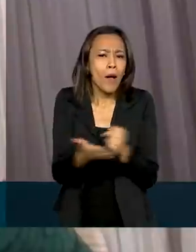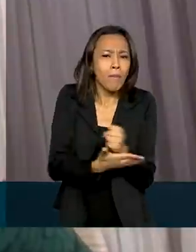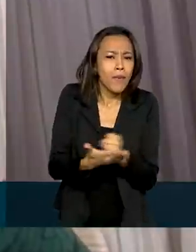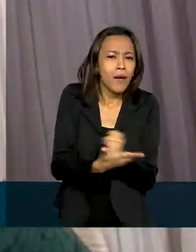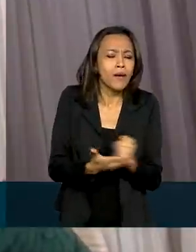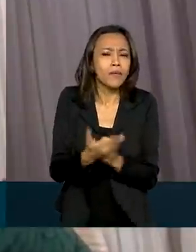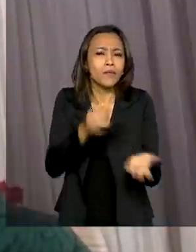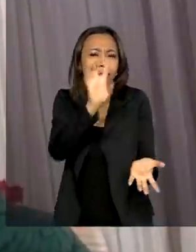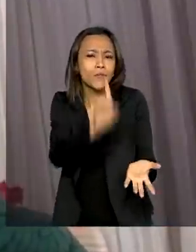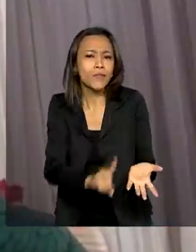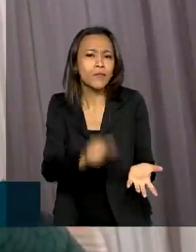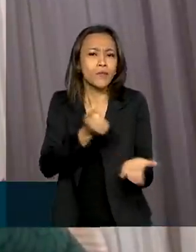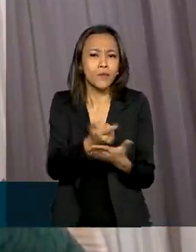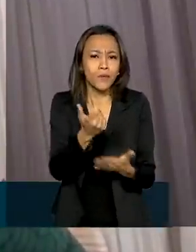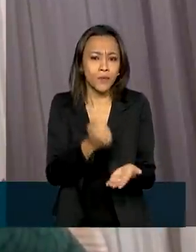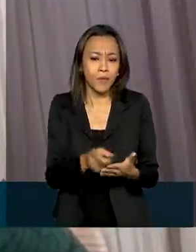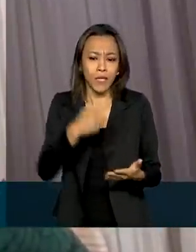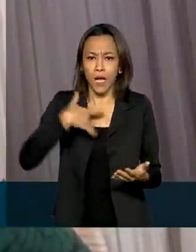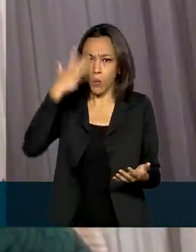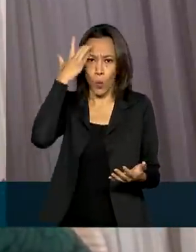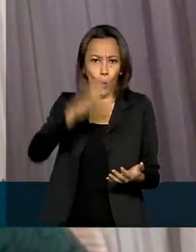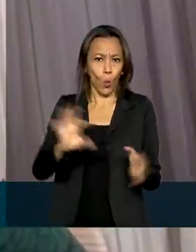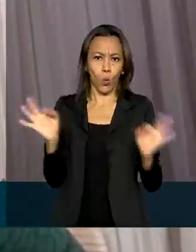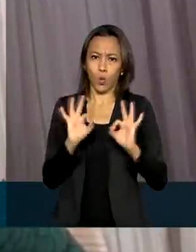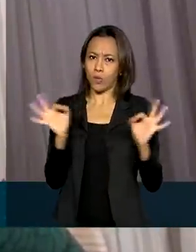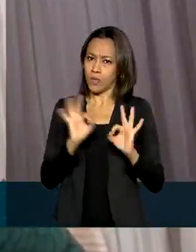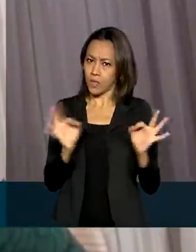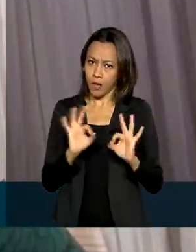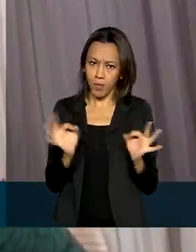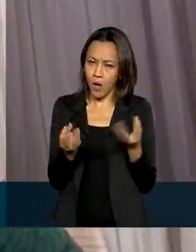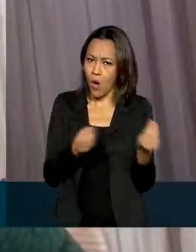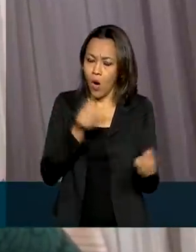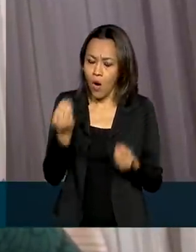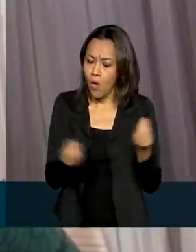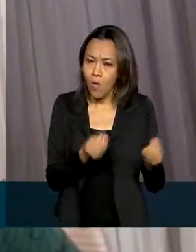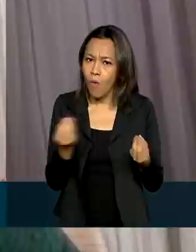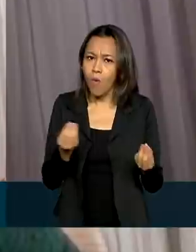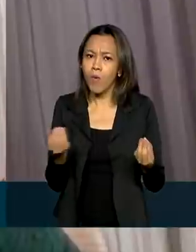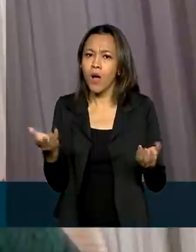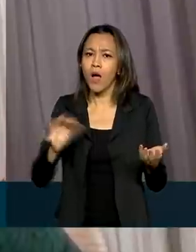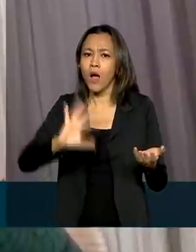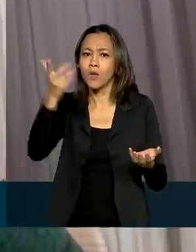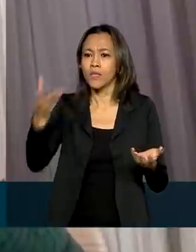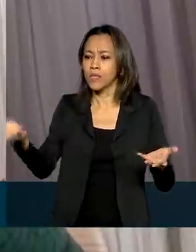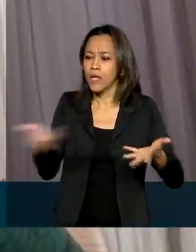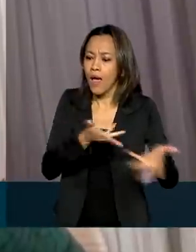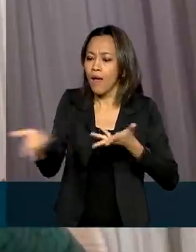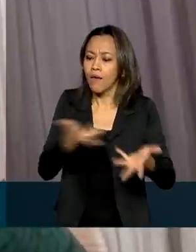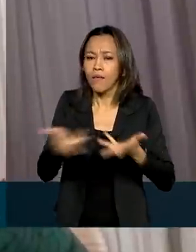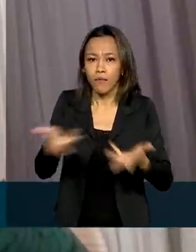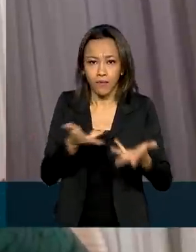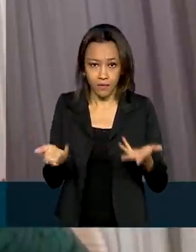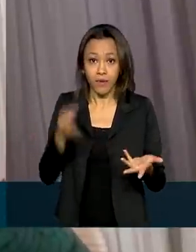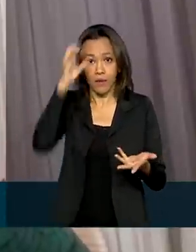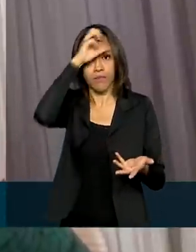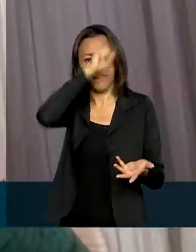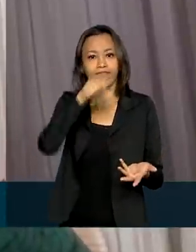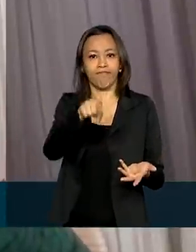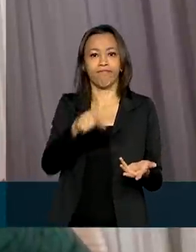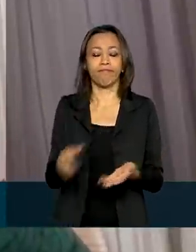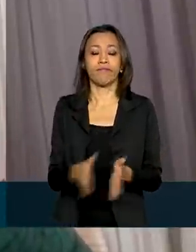aprendi coisas que não sabia, como a vulnerabilidade de todo consumidor no mercado de consumo. E, por conta disso,